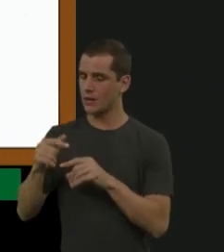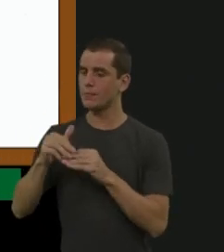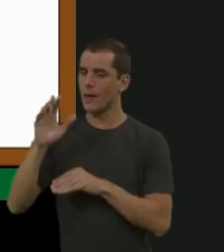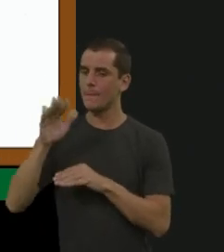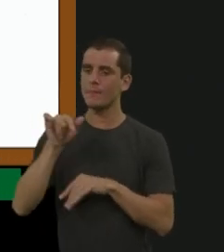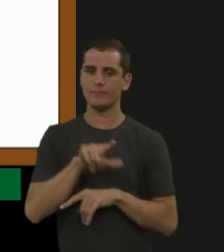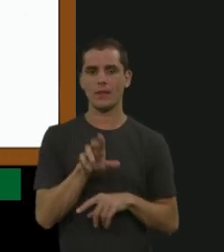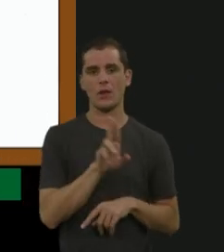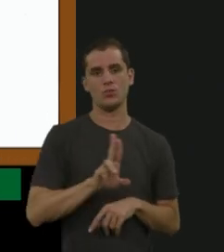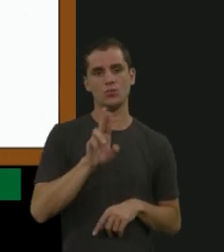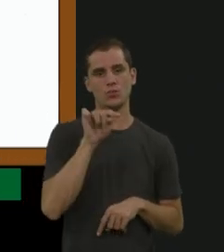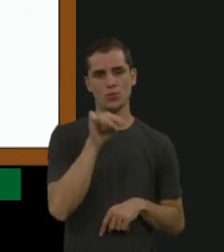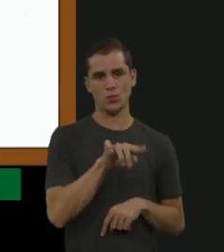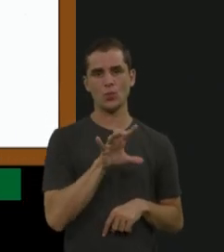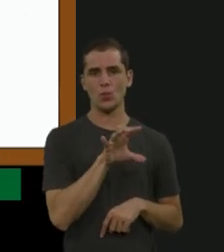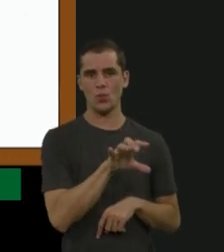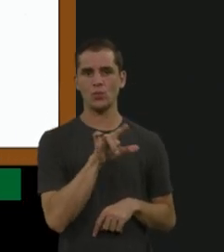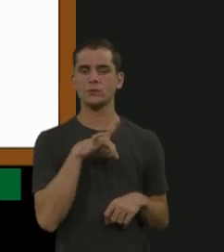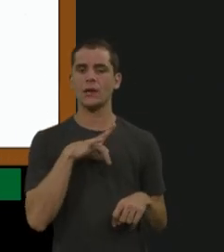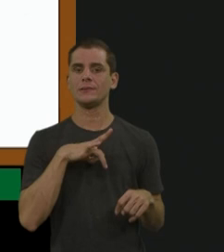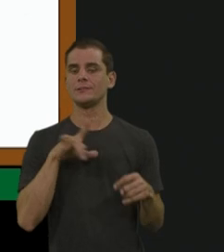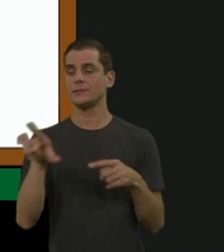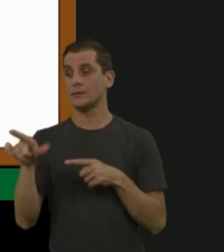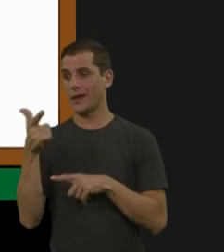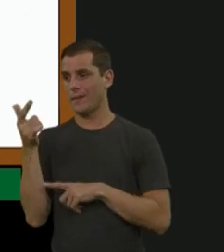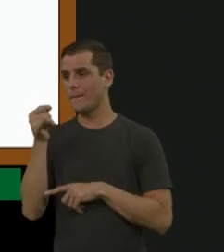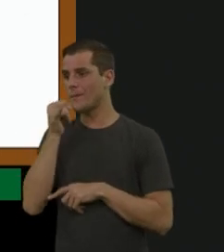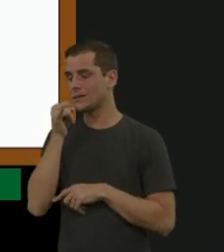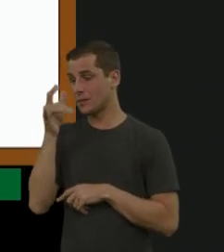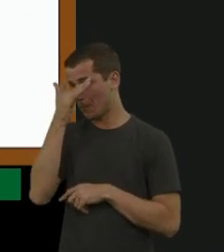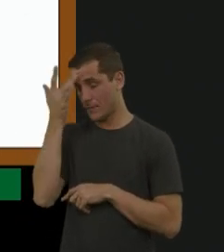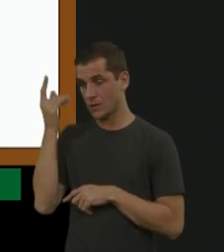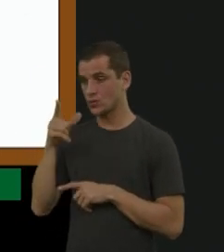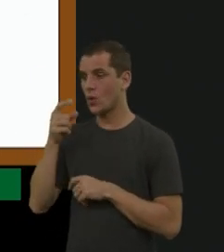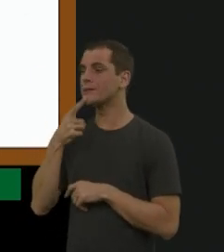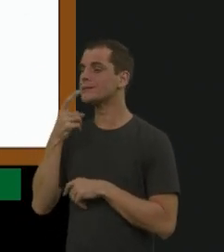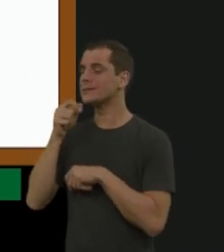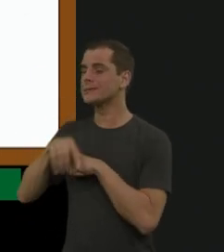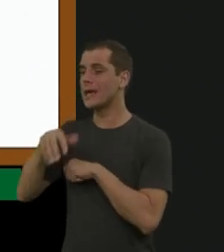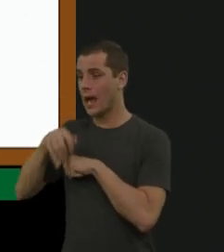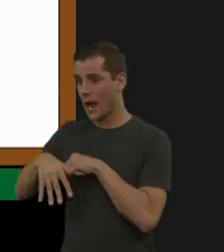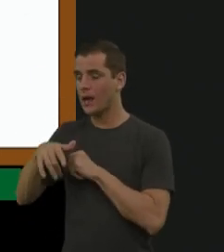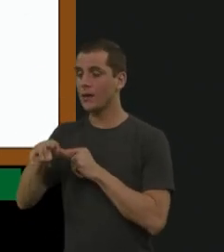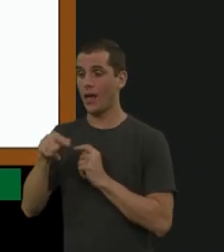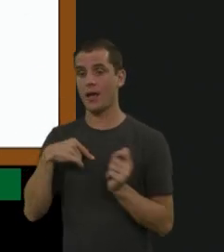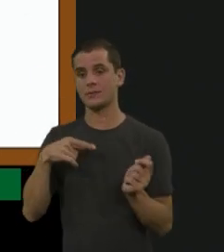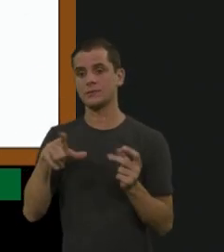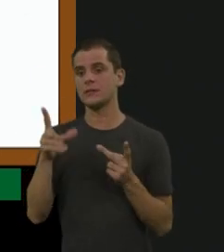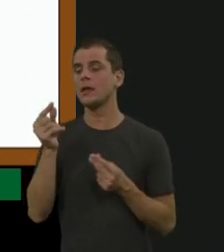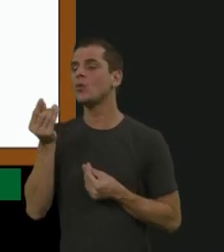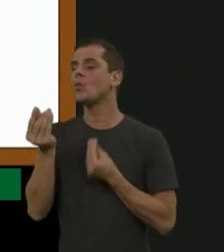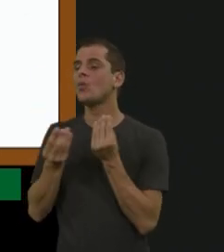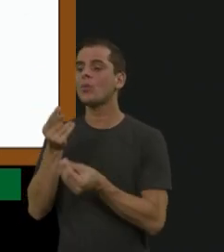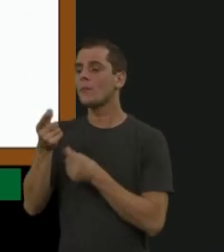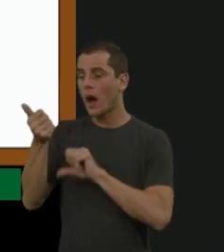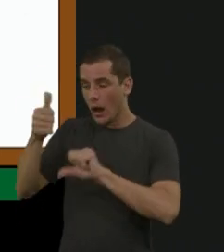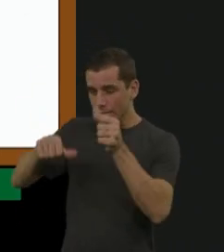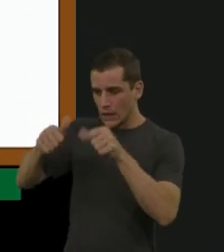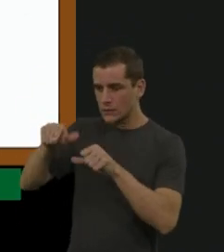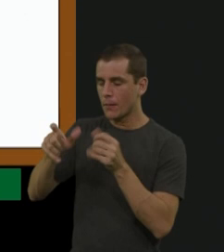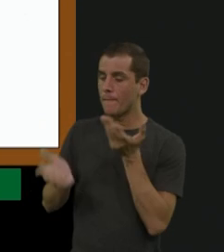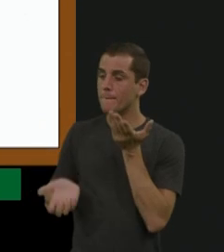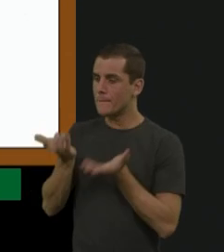elevar esse fator basal para não ter sangramento espontâneo. A dose também é conforme o peso e também é tudo baseado